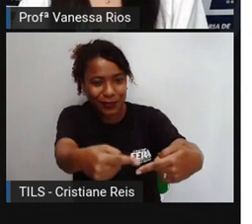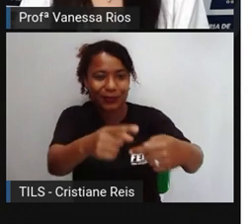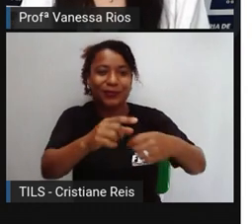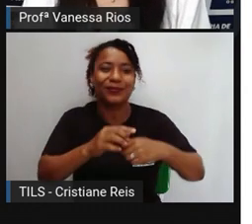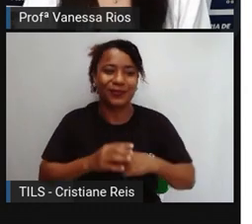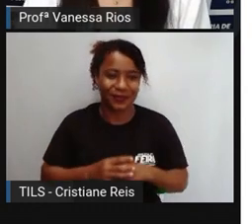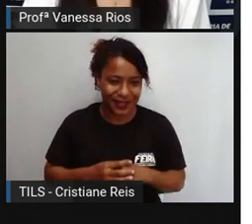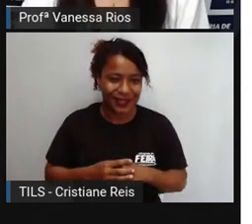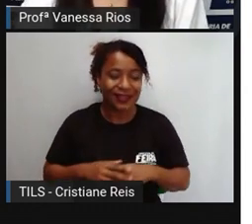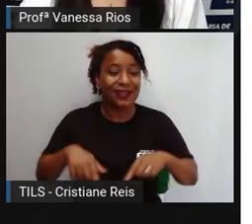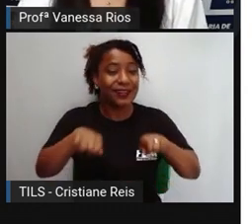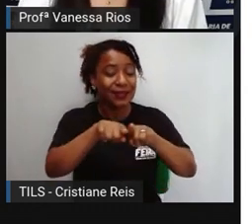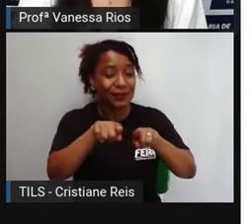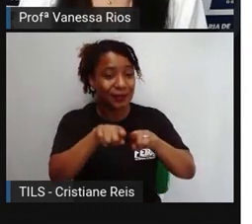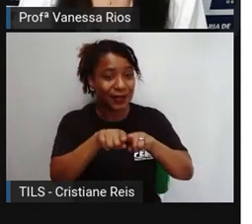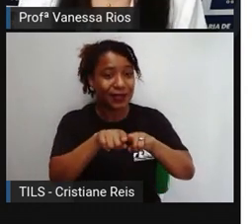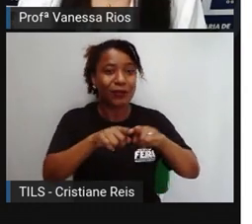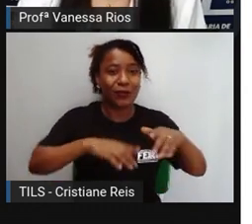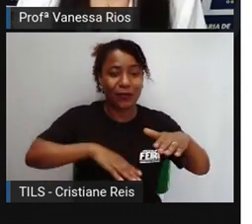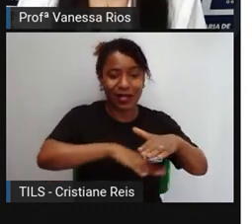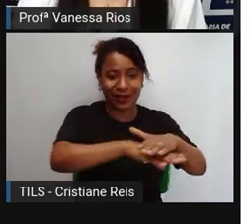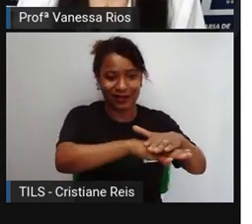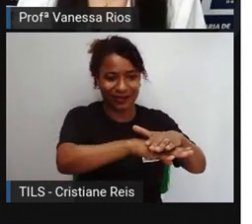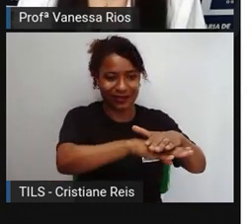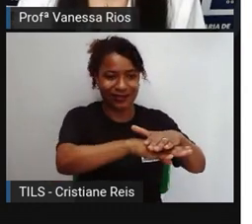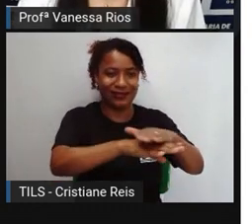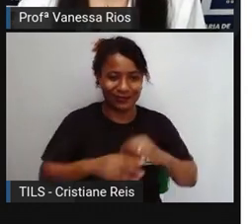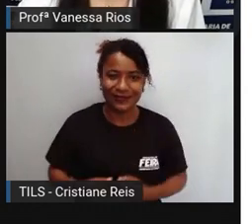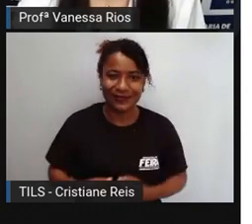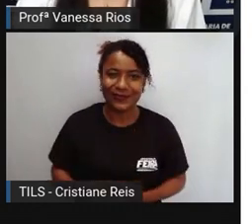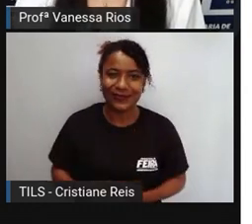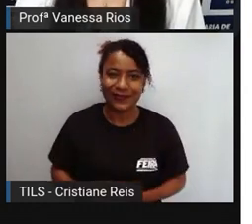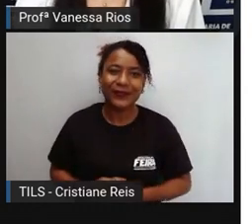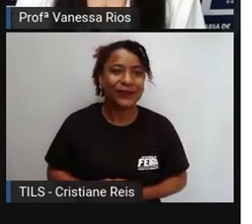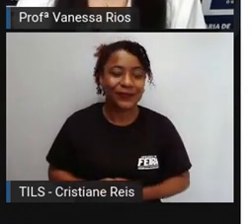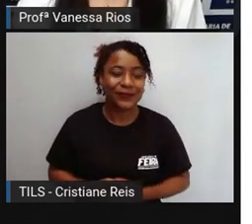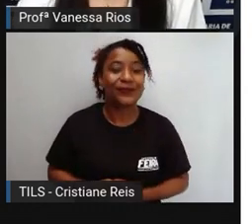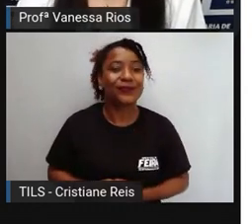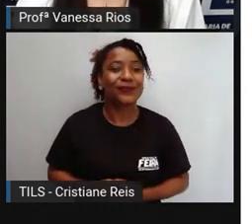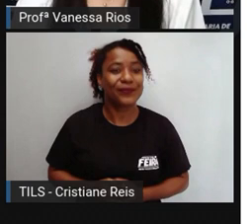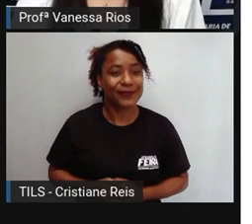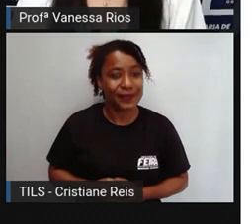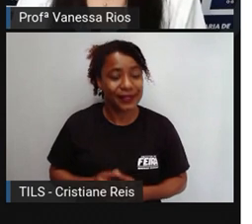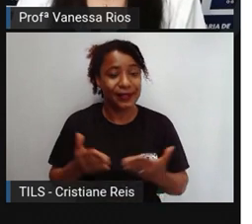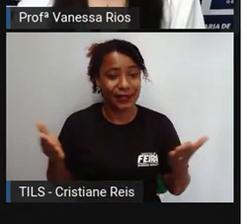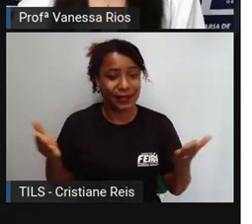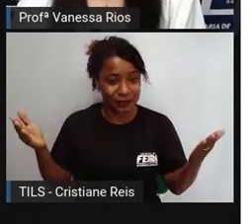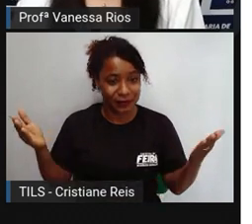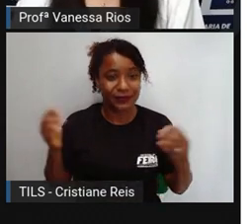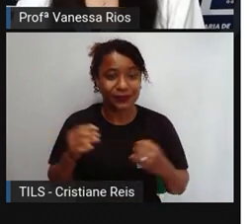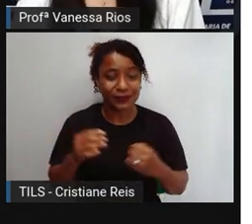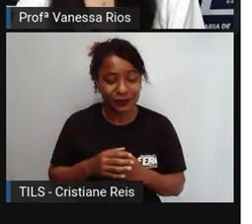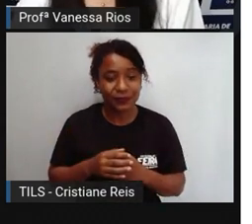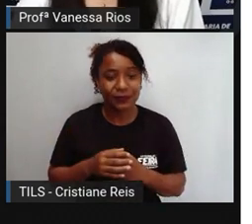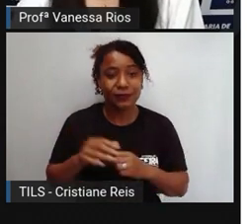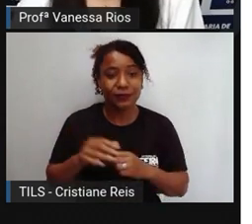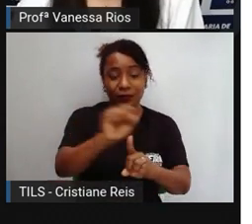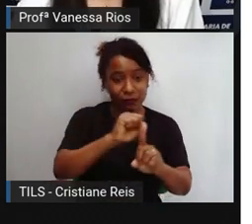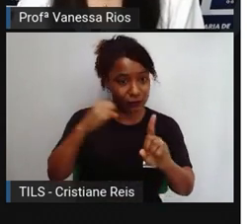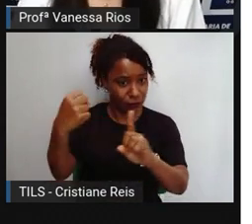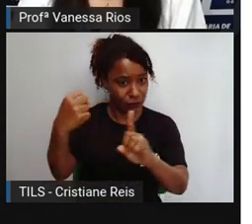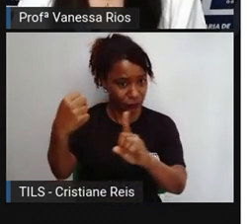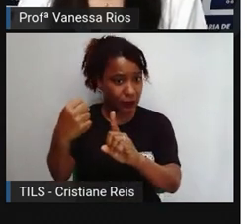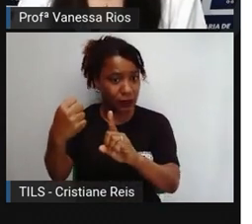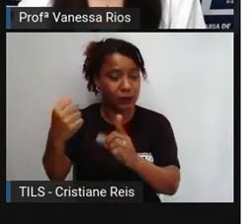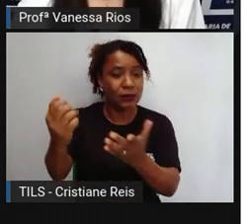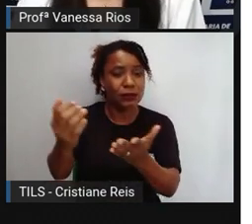serem conservadas no decorrer do tempo. E aí muitas sociedades se desenvolveram,